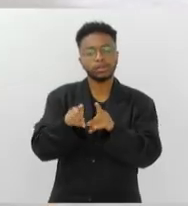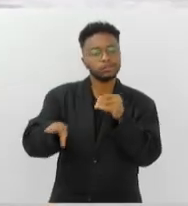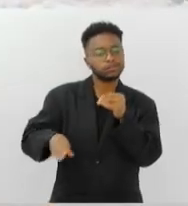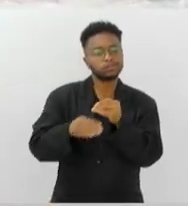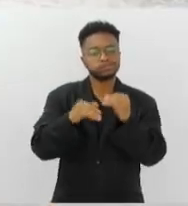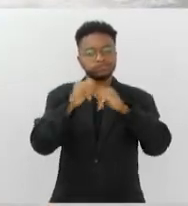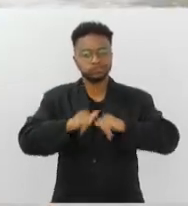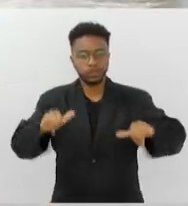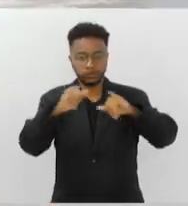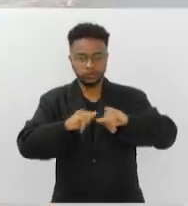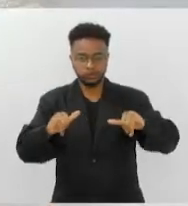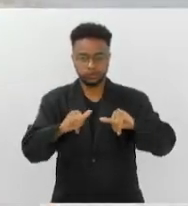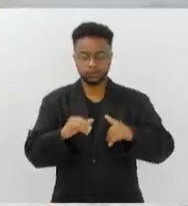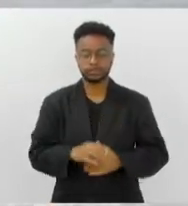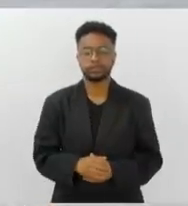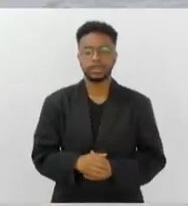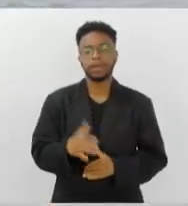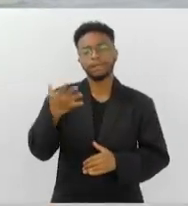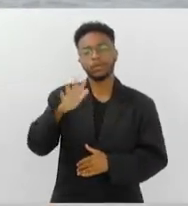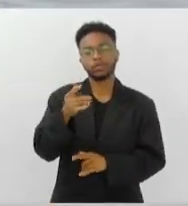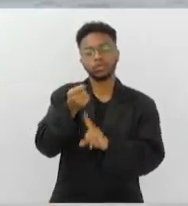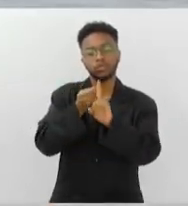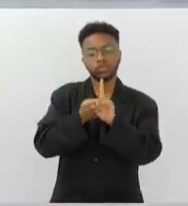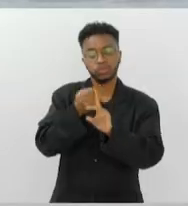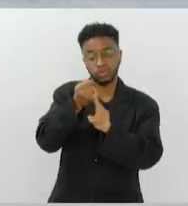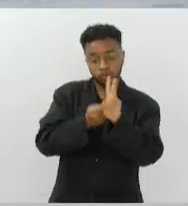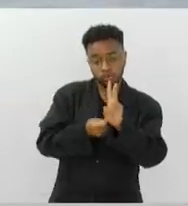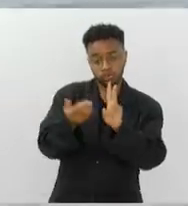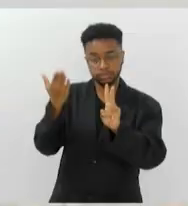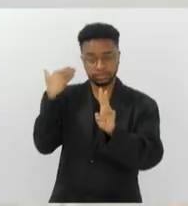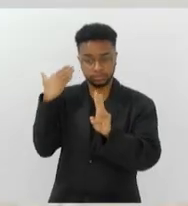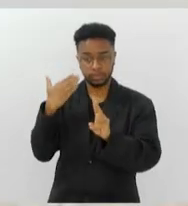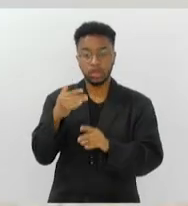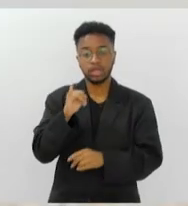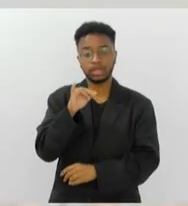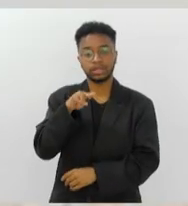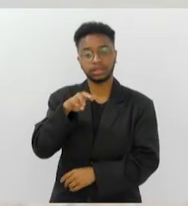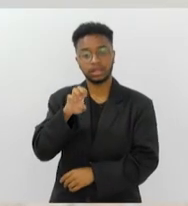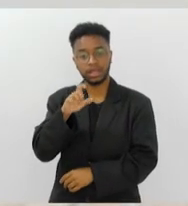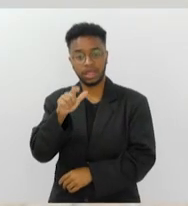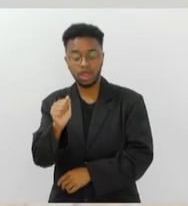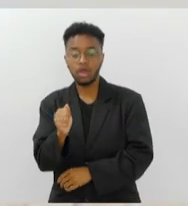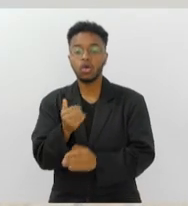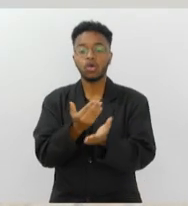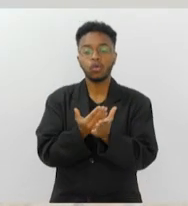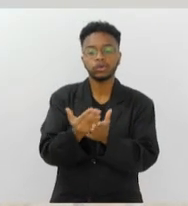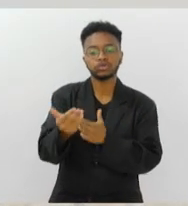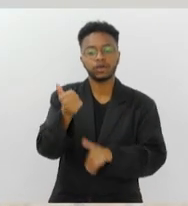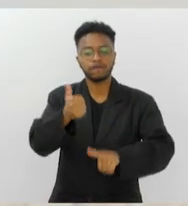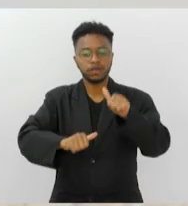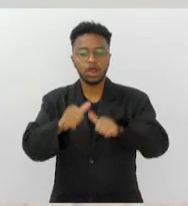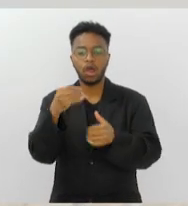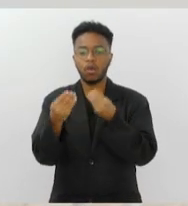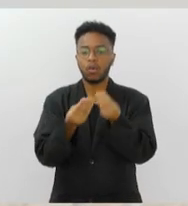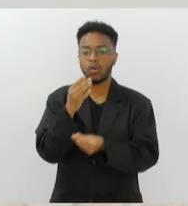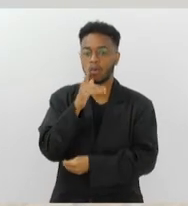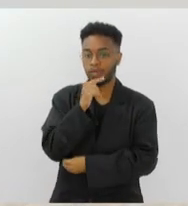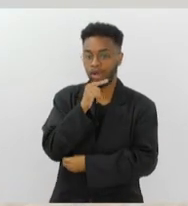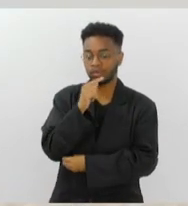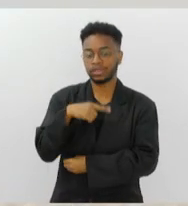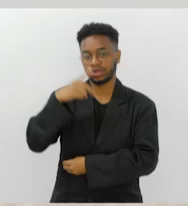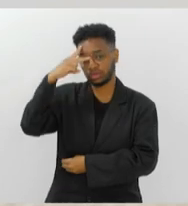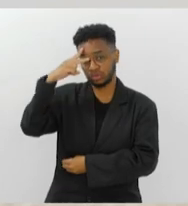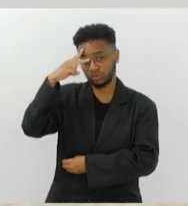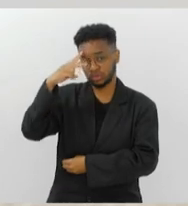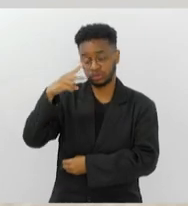divulgado pelo órgão. Há uns dois meses atrás, a pedido dos banhistas, o INEA começou a fazer esse monitoramento da água. Duas vezes na semana.